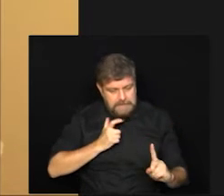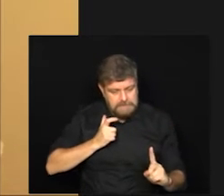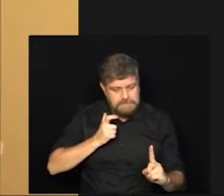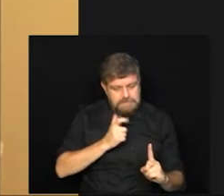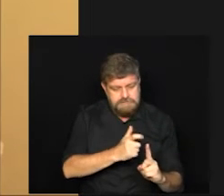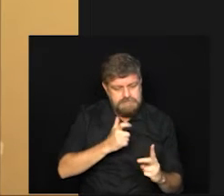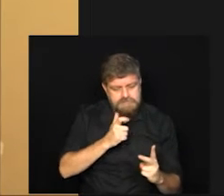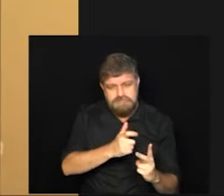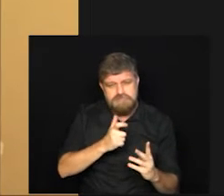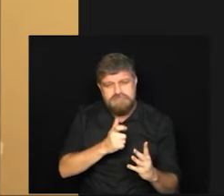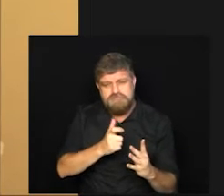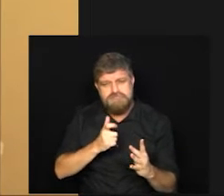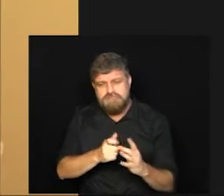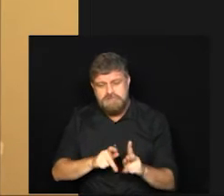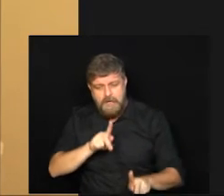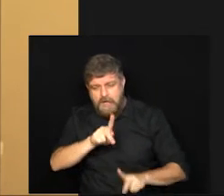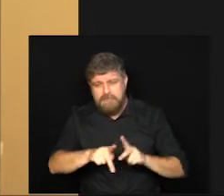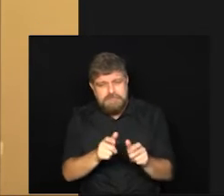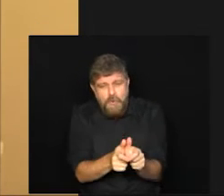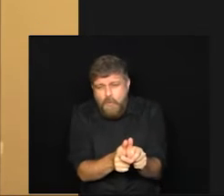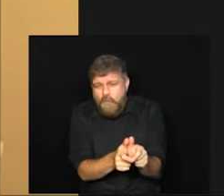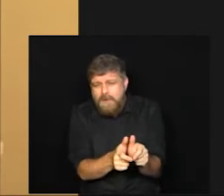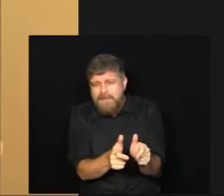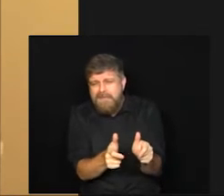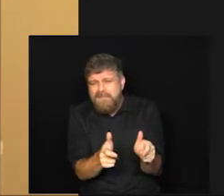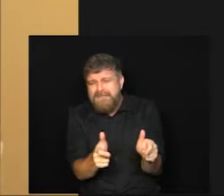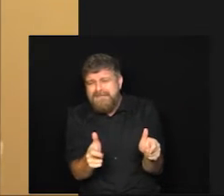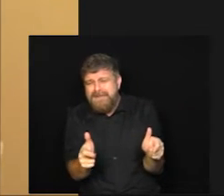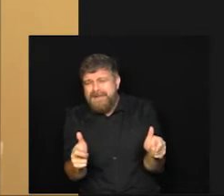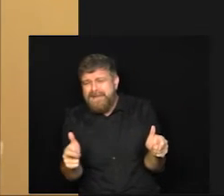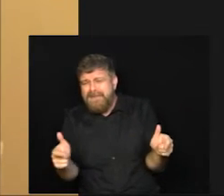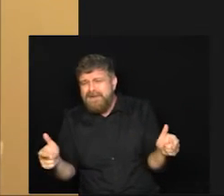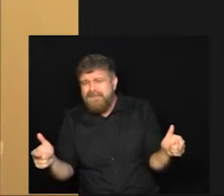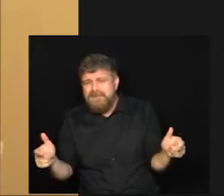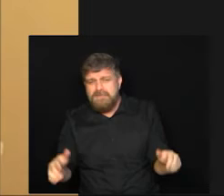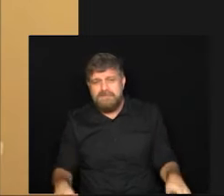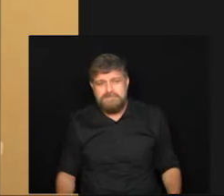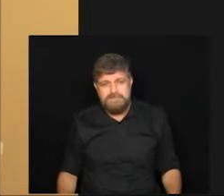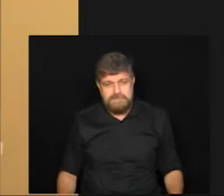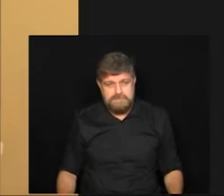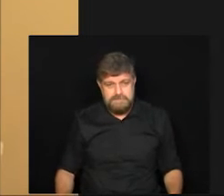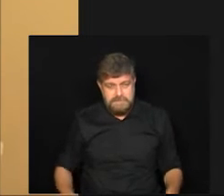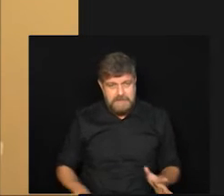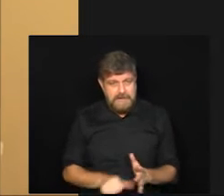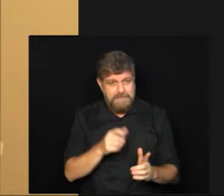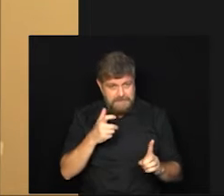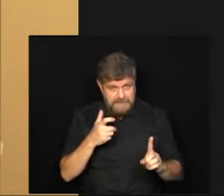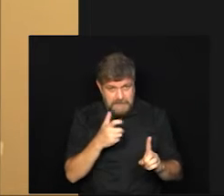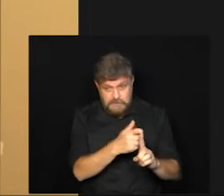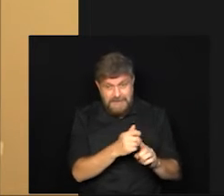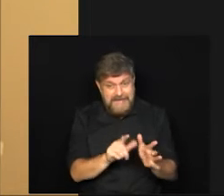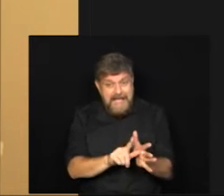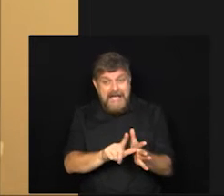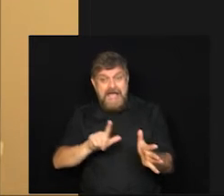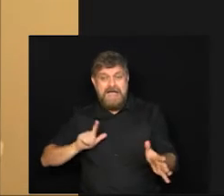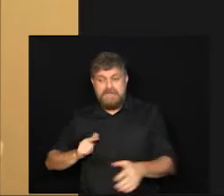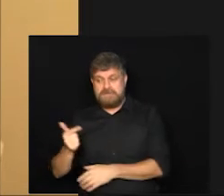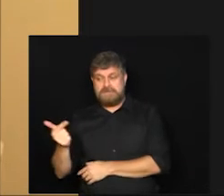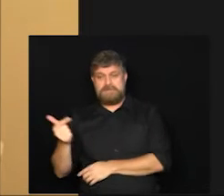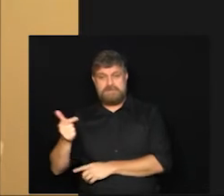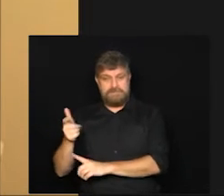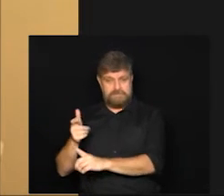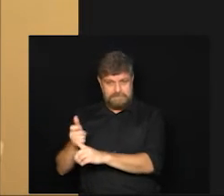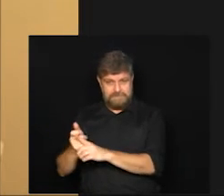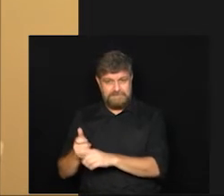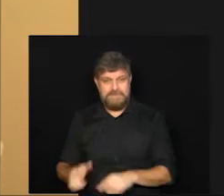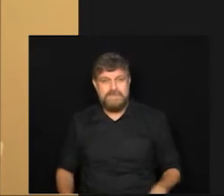um número maior de pessoas é a primeira dose né antes da segunda dose então